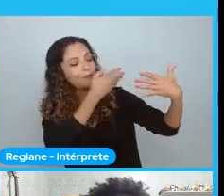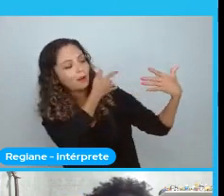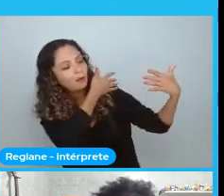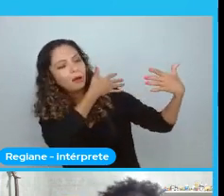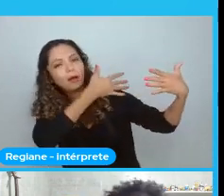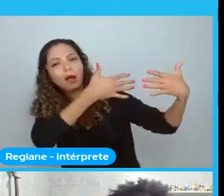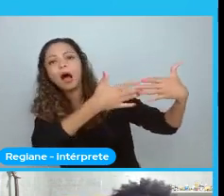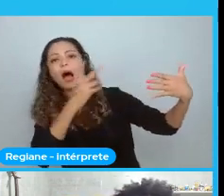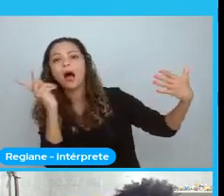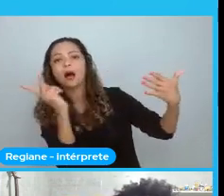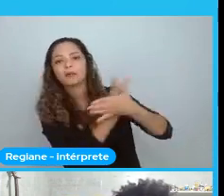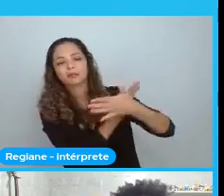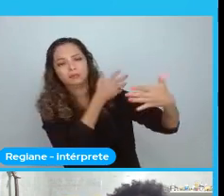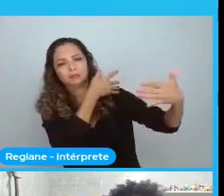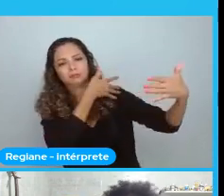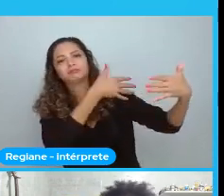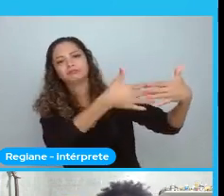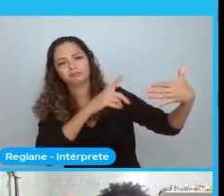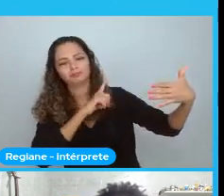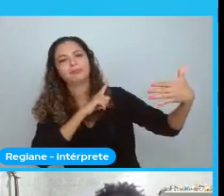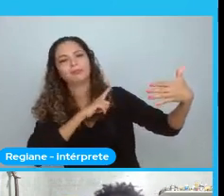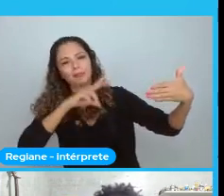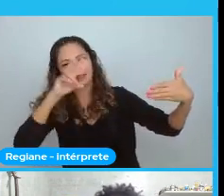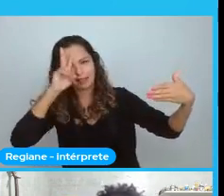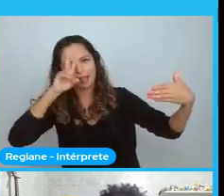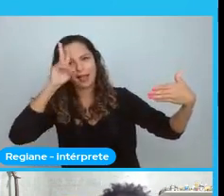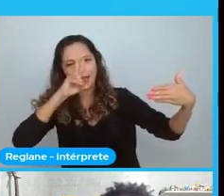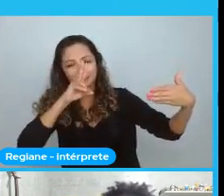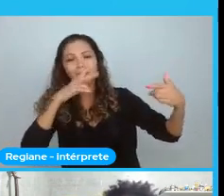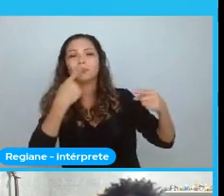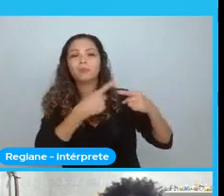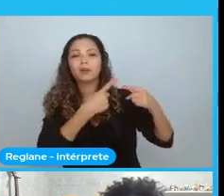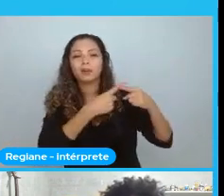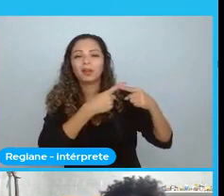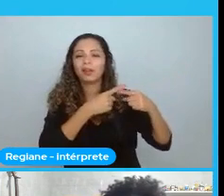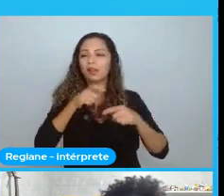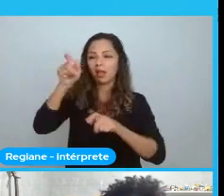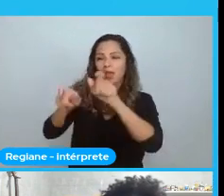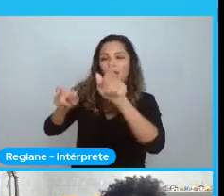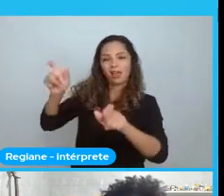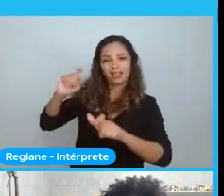questão de. As pessoas olharem. Para as pessoas negras. As pessoas olharem.